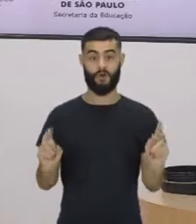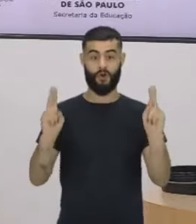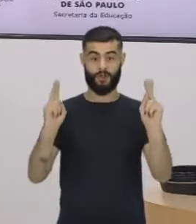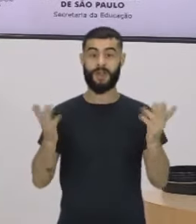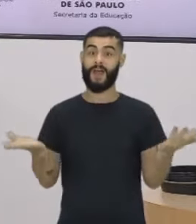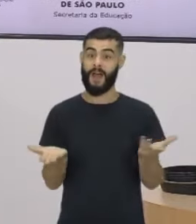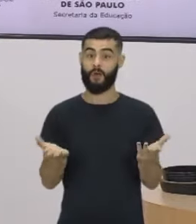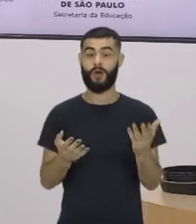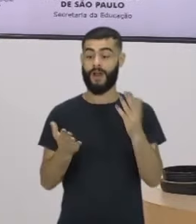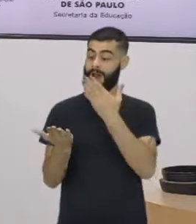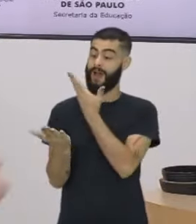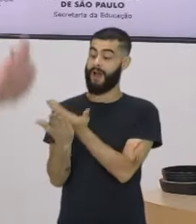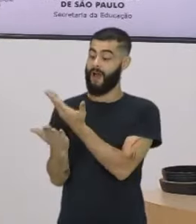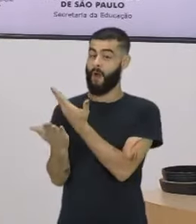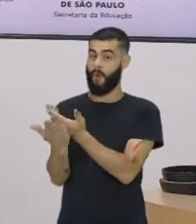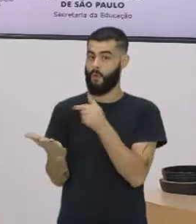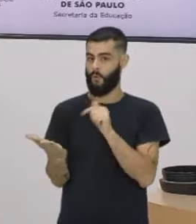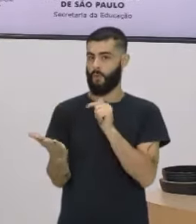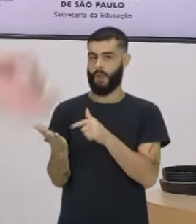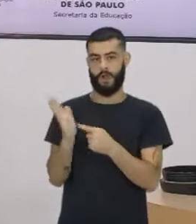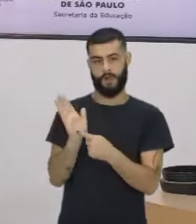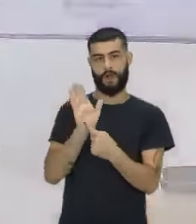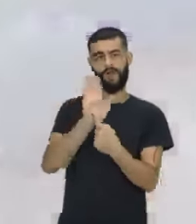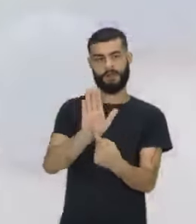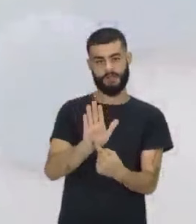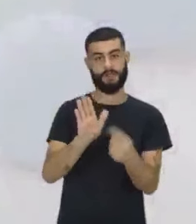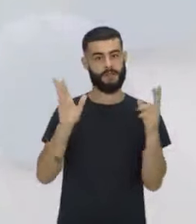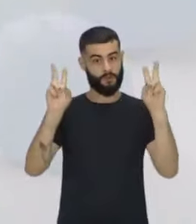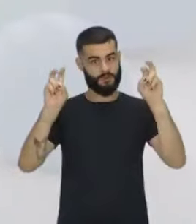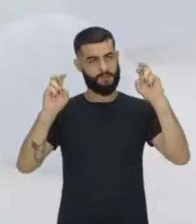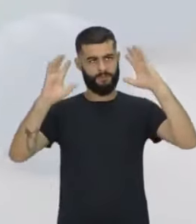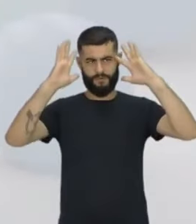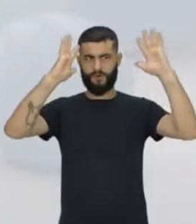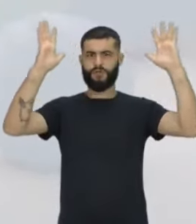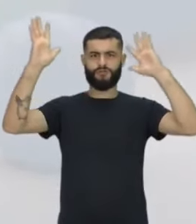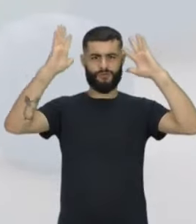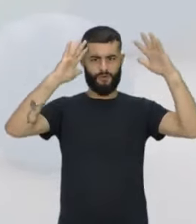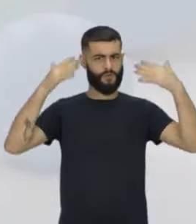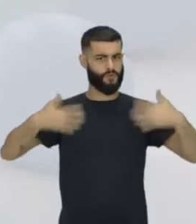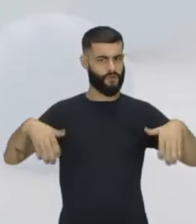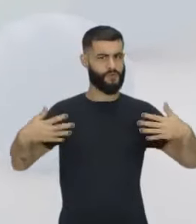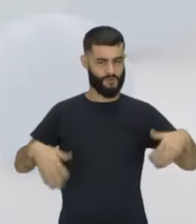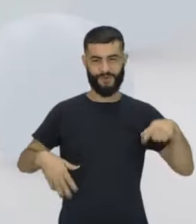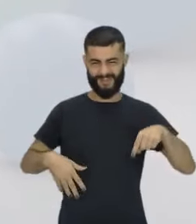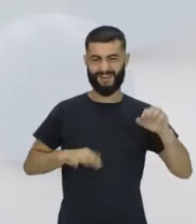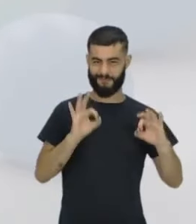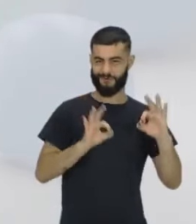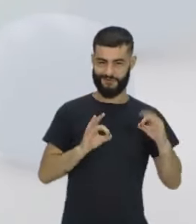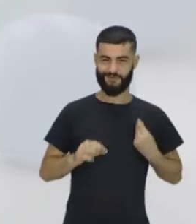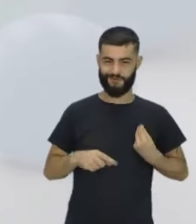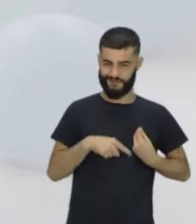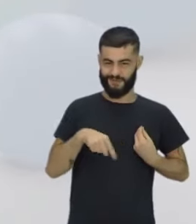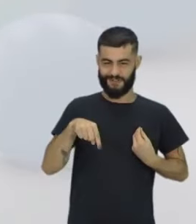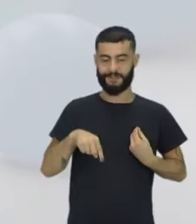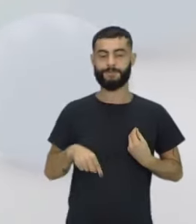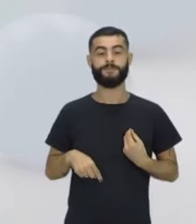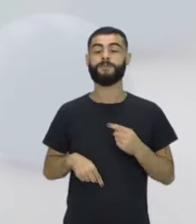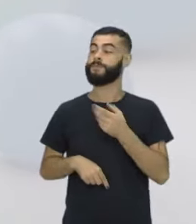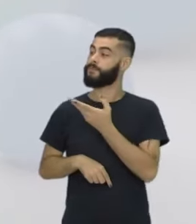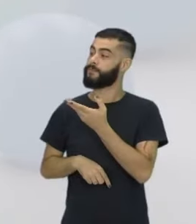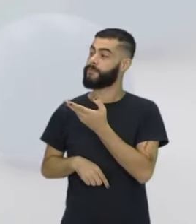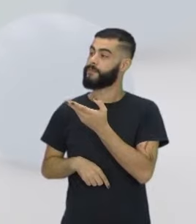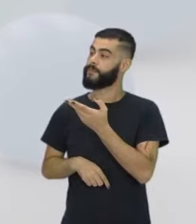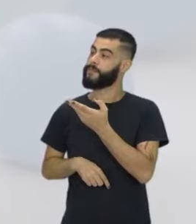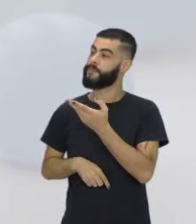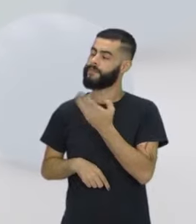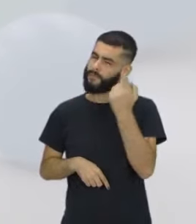nossa aula, que sempre tem um nome filosófico aqui em Projeto de Vida, né? Olha só, o traçado entre o ser e